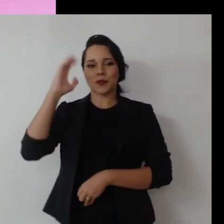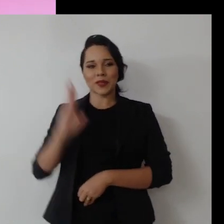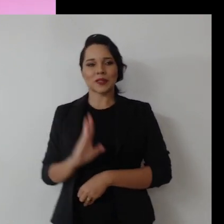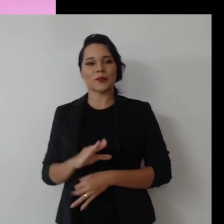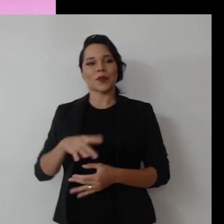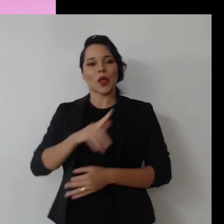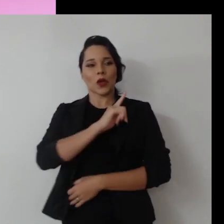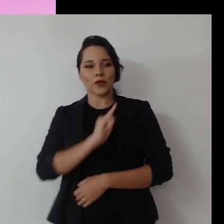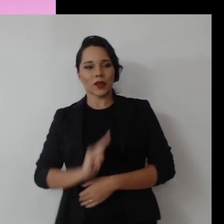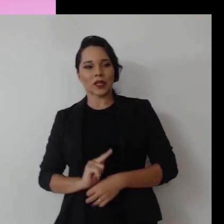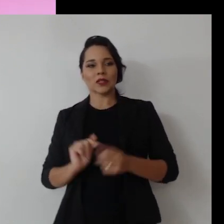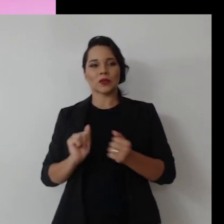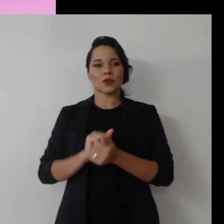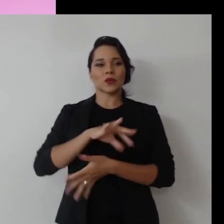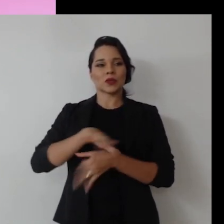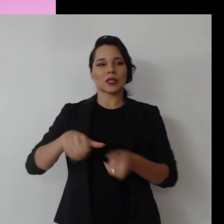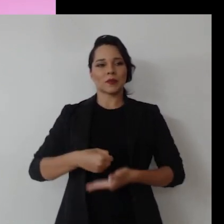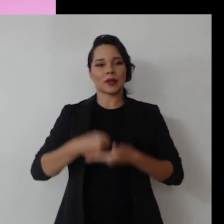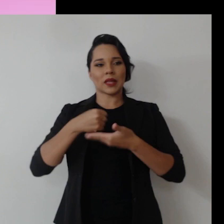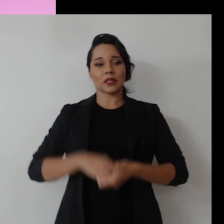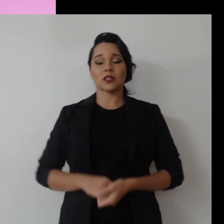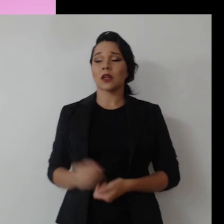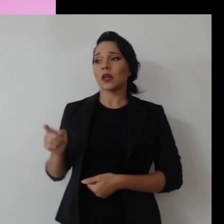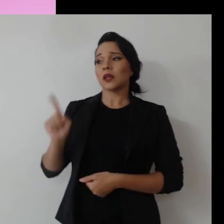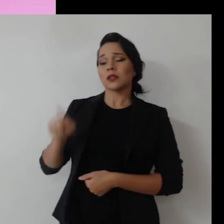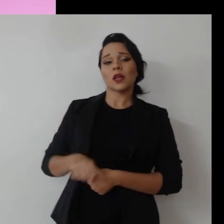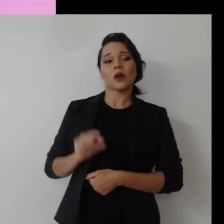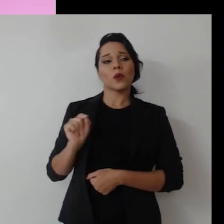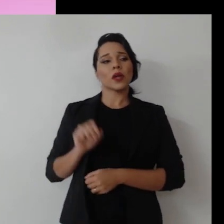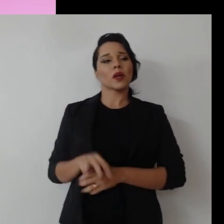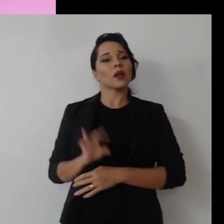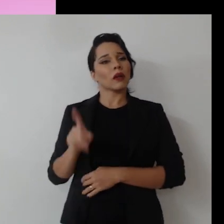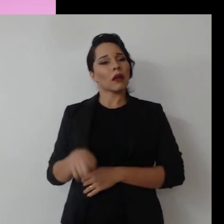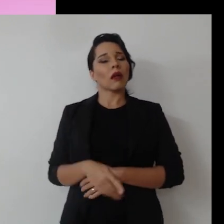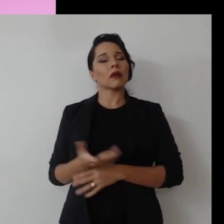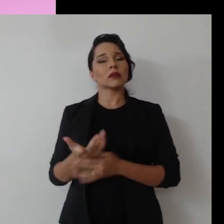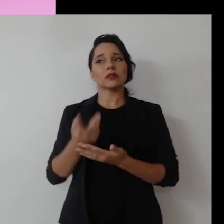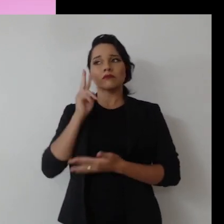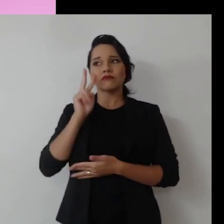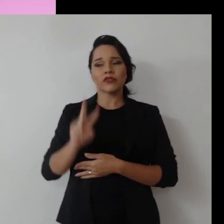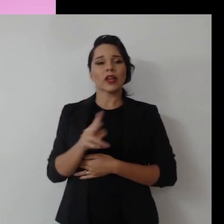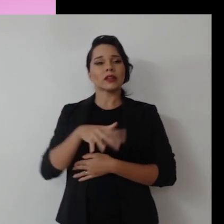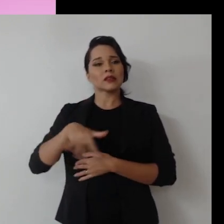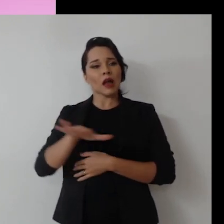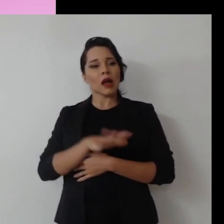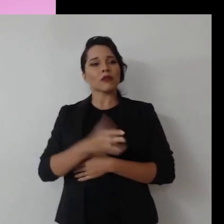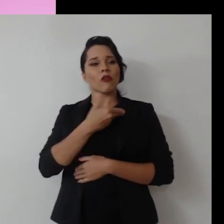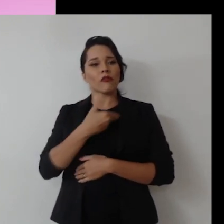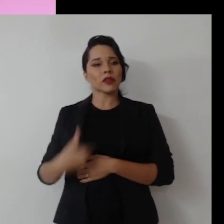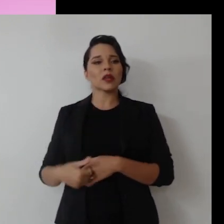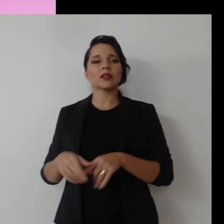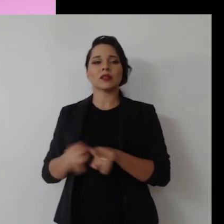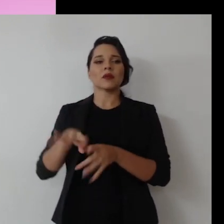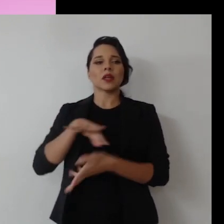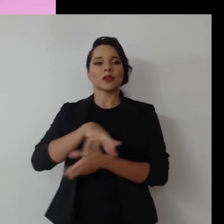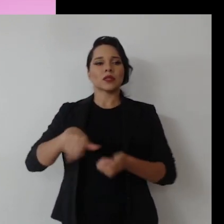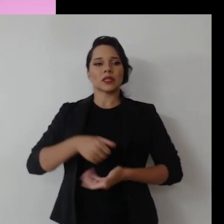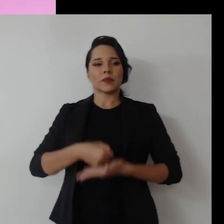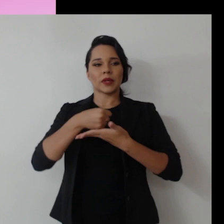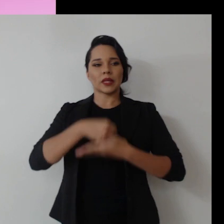Brasil, Governança e Sustentabilidade. E o ESD não dá mais é do que conjugar essas dimensões da governança e da